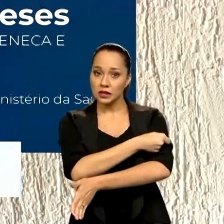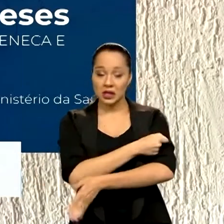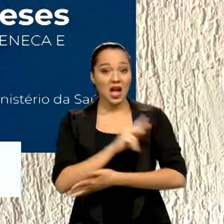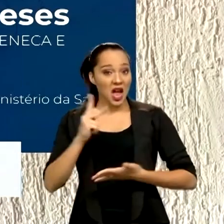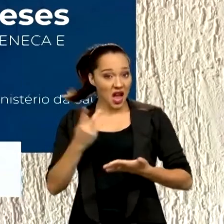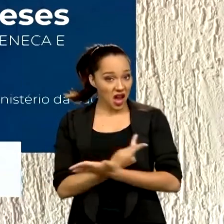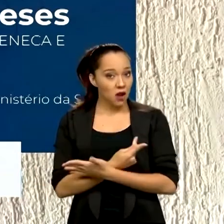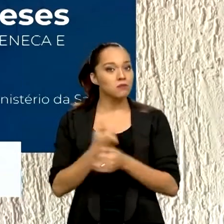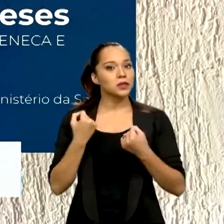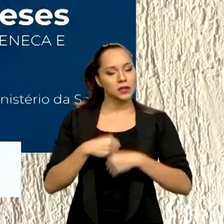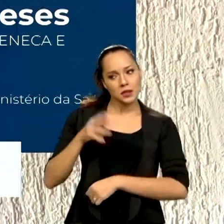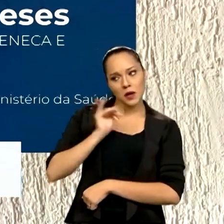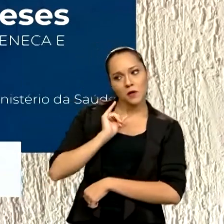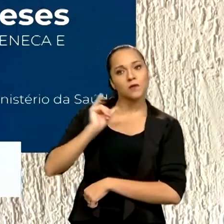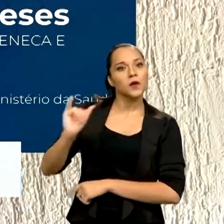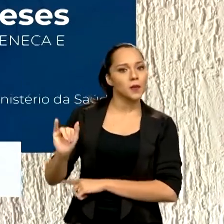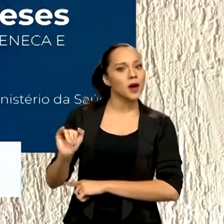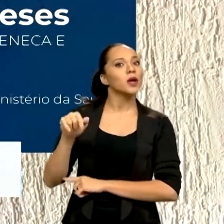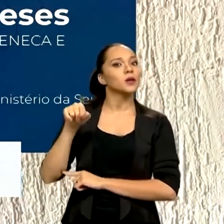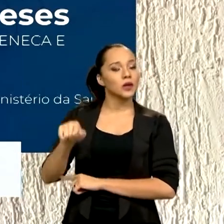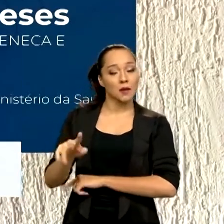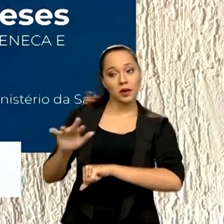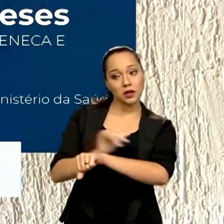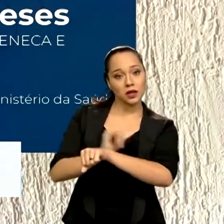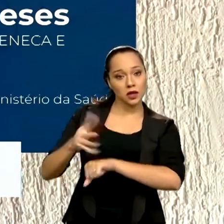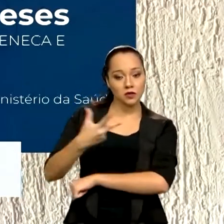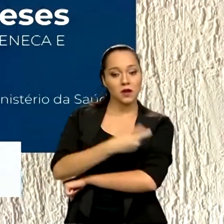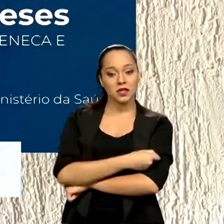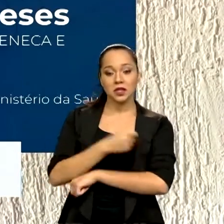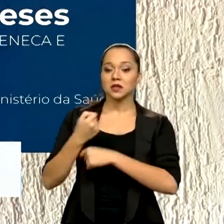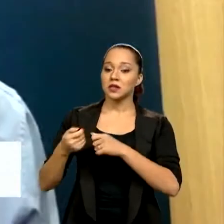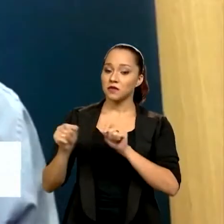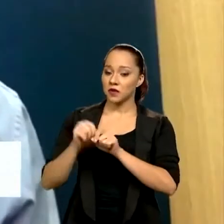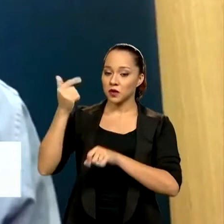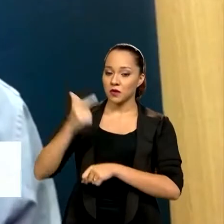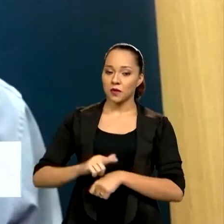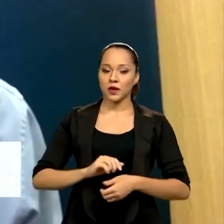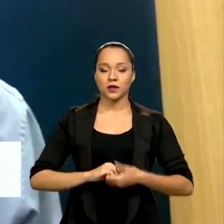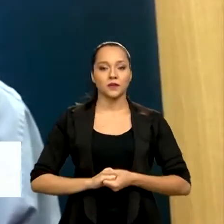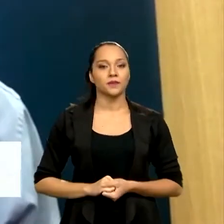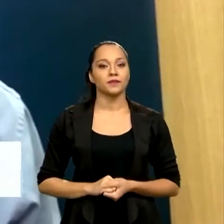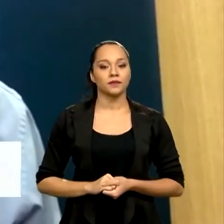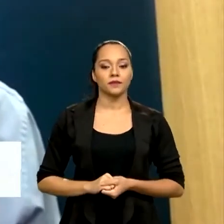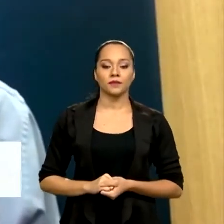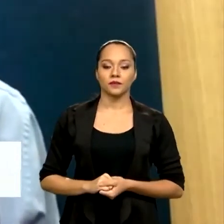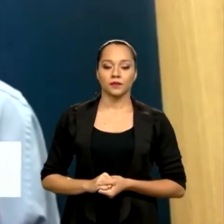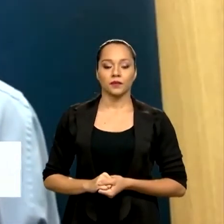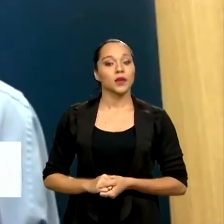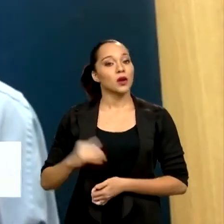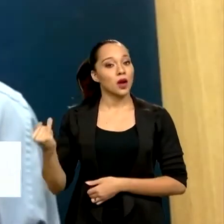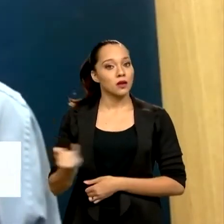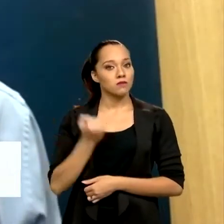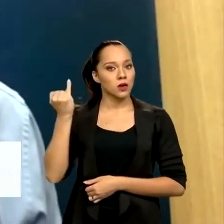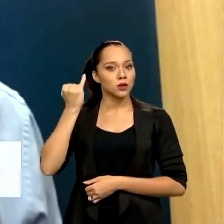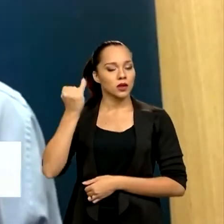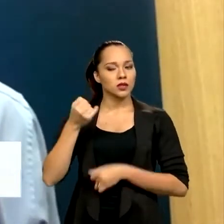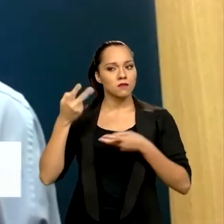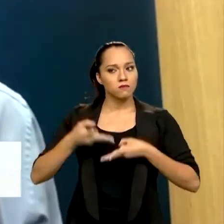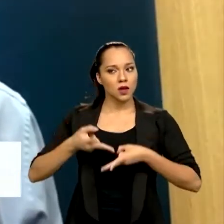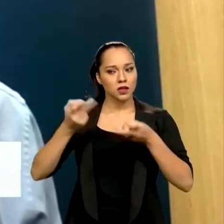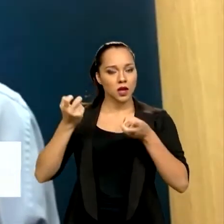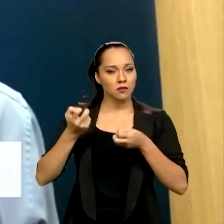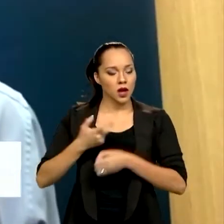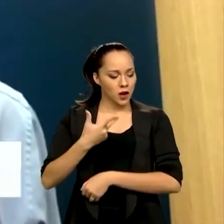aplicações precisam ser informados para que o esquema vacinal seja refeito. É muito importante que se observar que